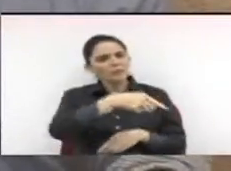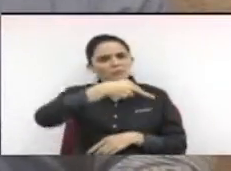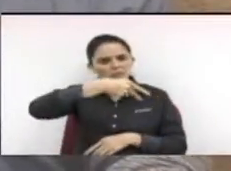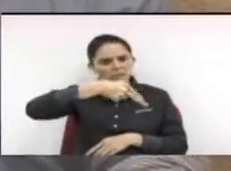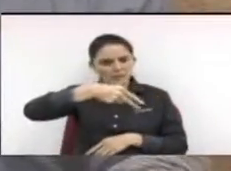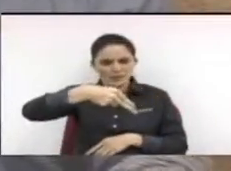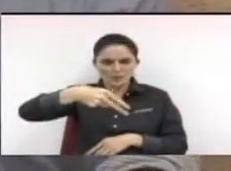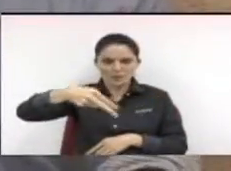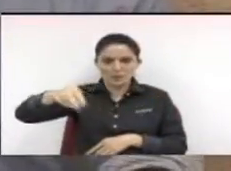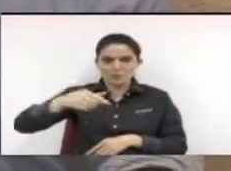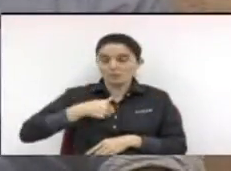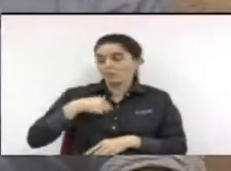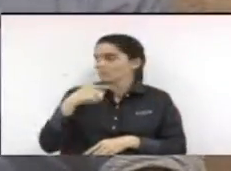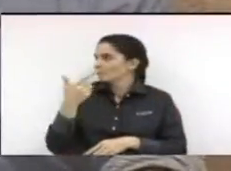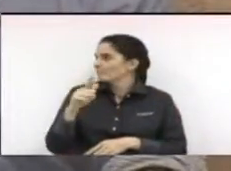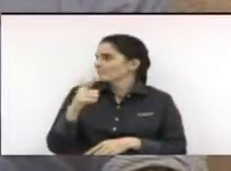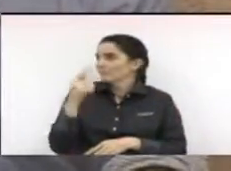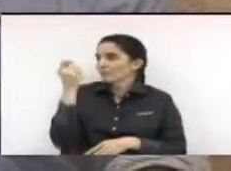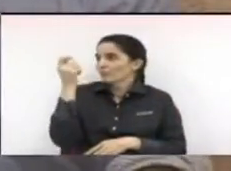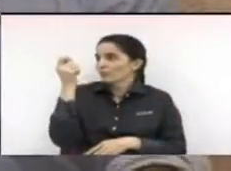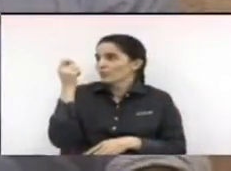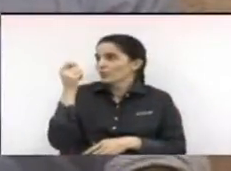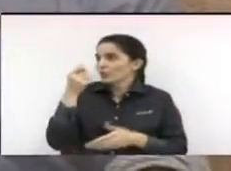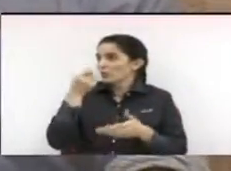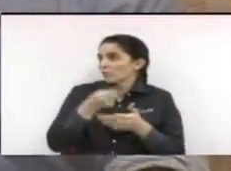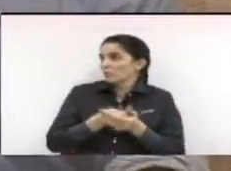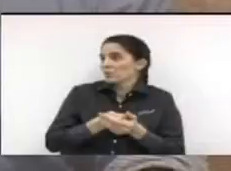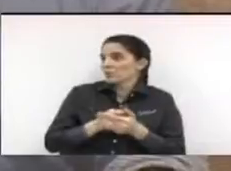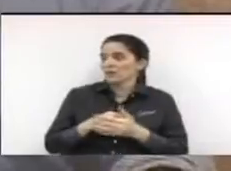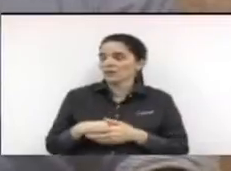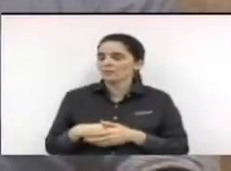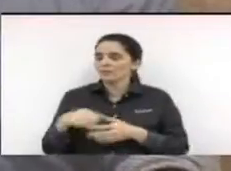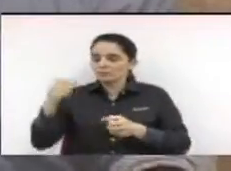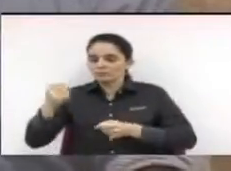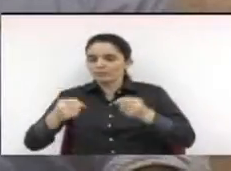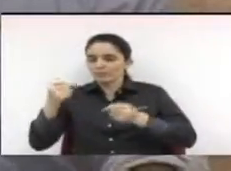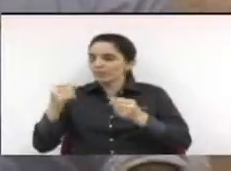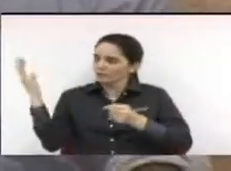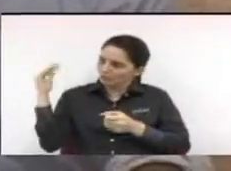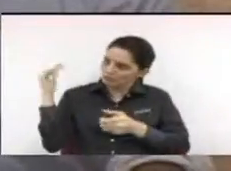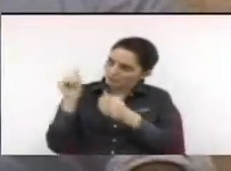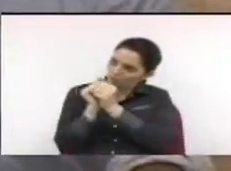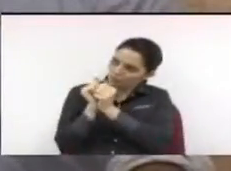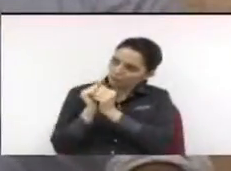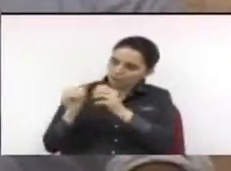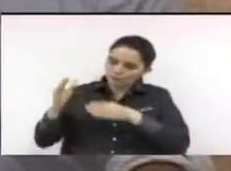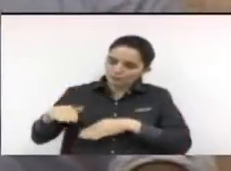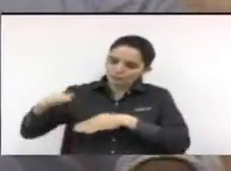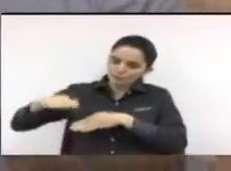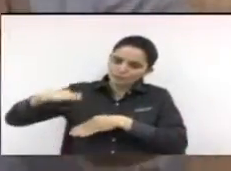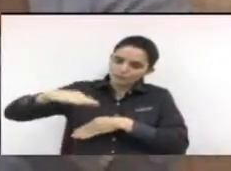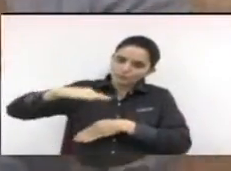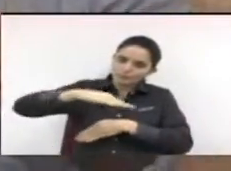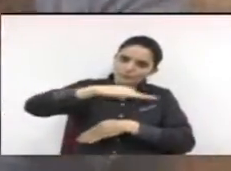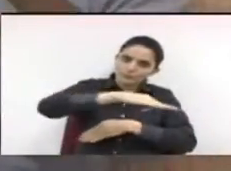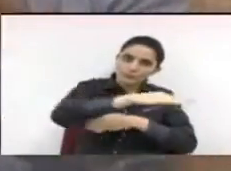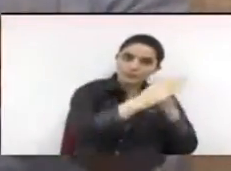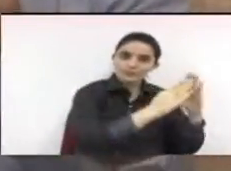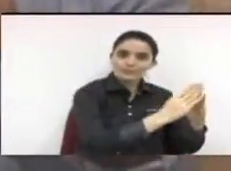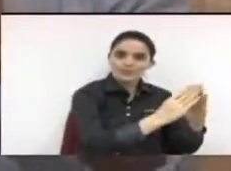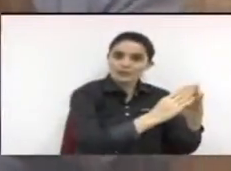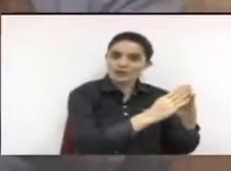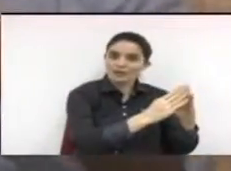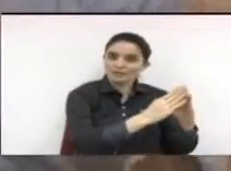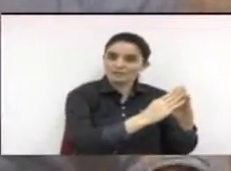indo a pé, eu disse que não tinha dinheiro, ela me deu carona, foi até a minha casa e conheceu a situação na qual eu vivia e naquela noite a Dona Heloísa